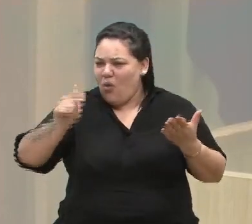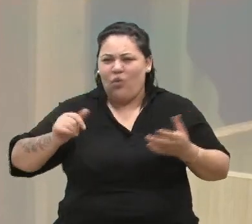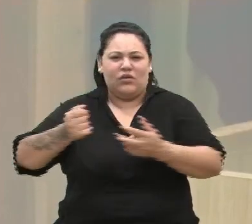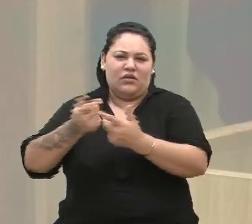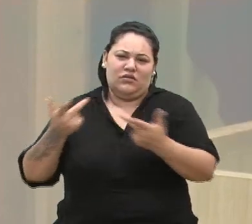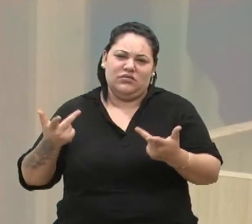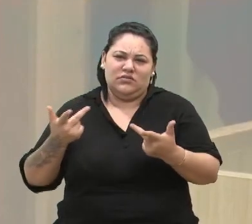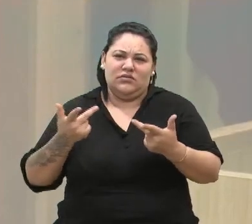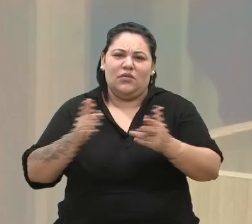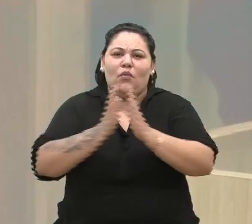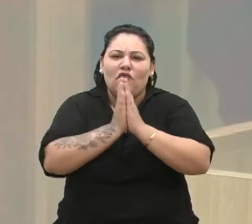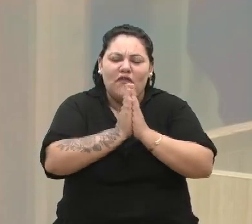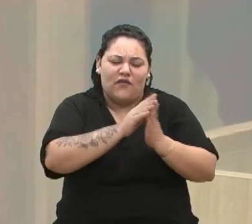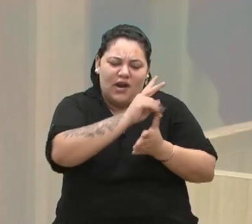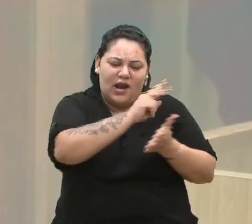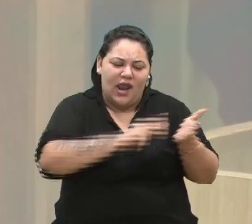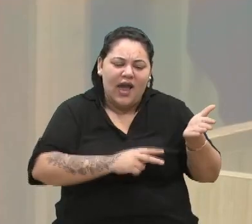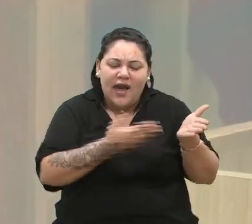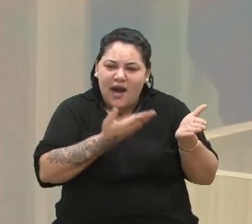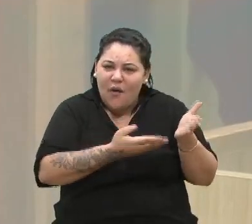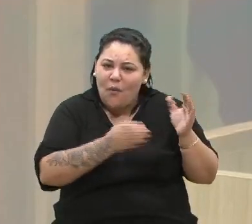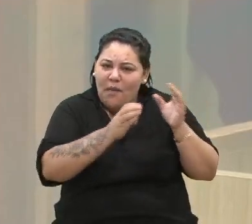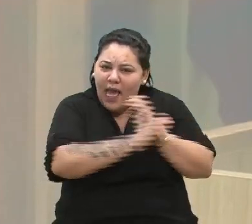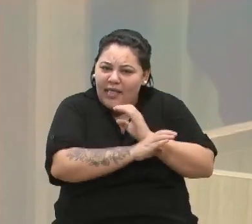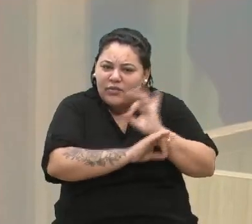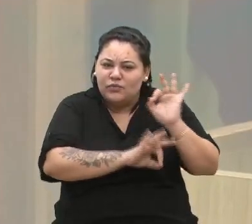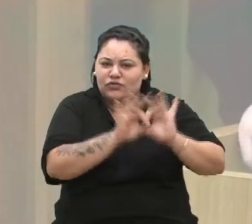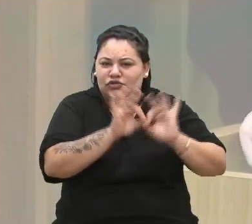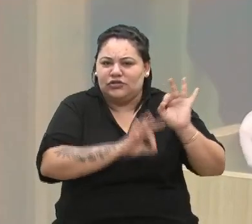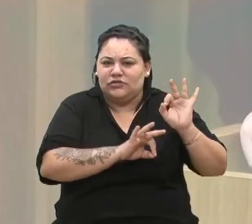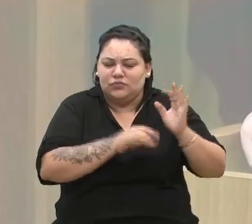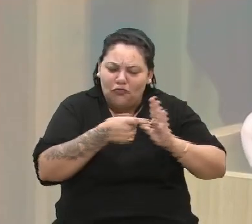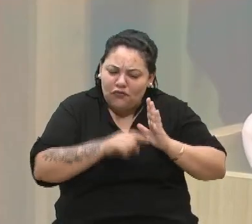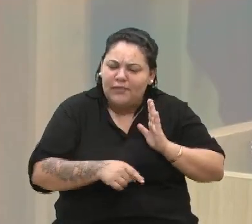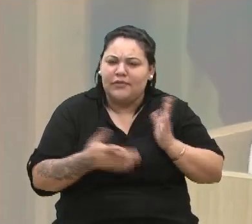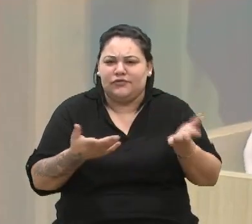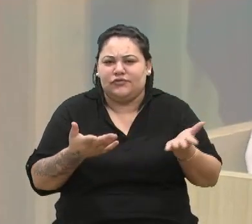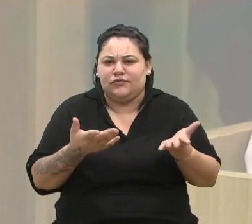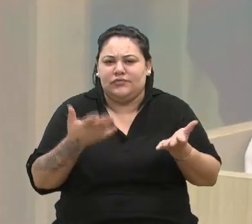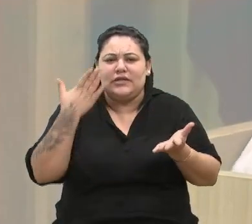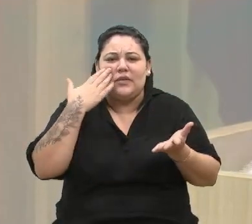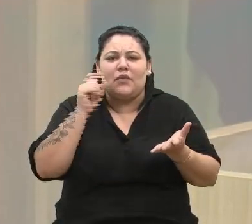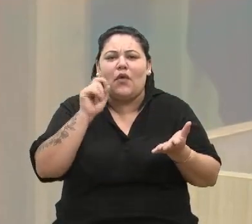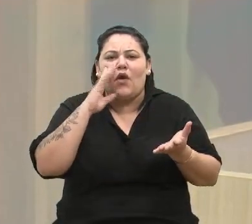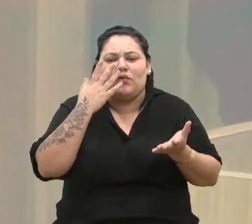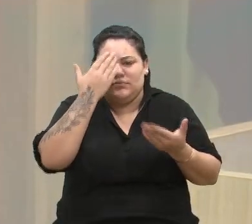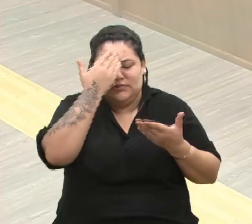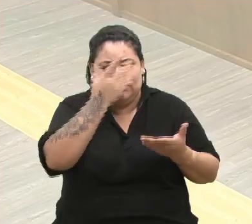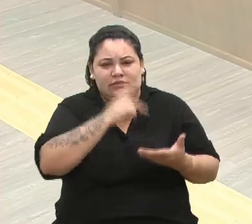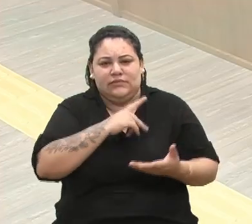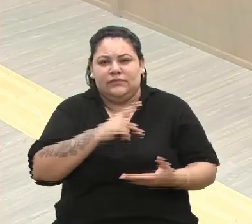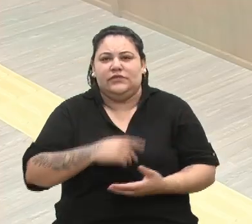Por favor, leiam na íntegra e se enterem, por gentileza. Obrigado, senhora presidente.